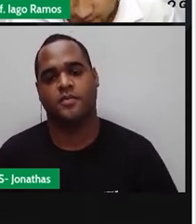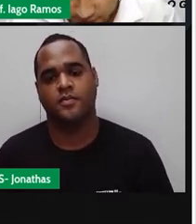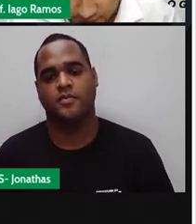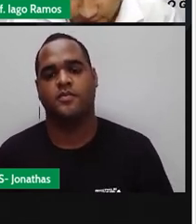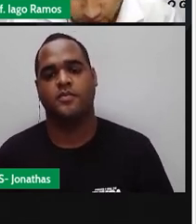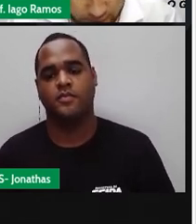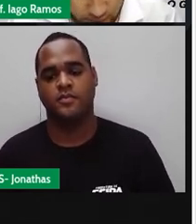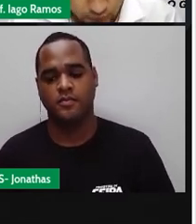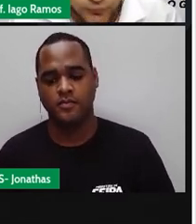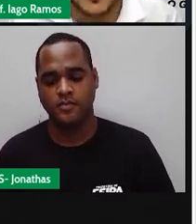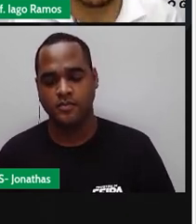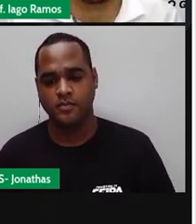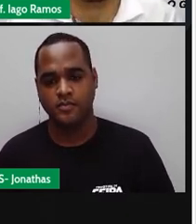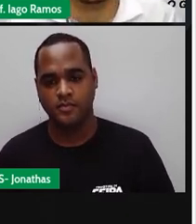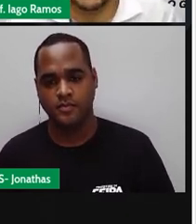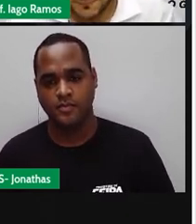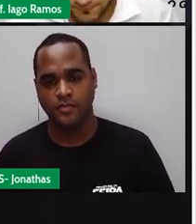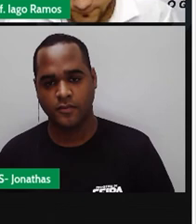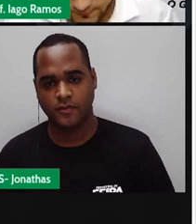420 graus Celsius,